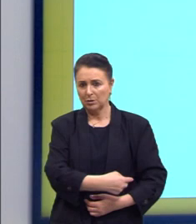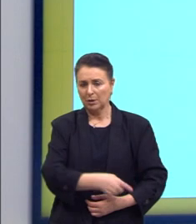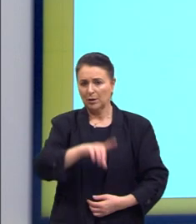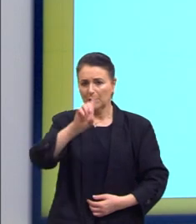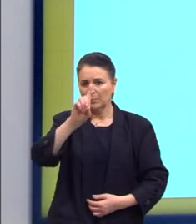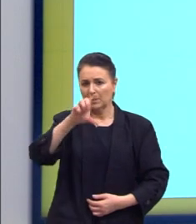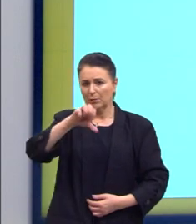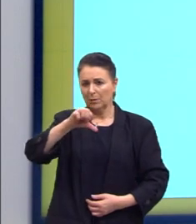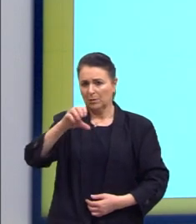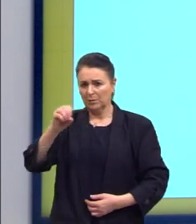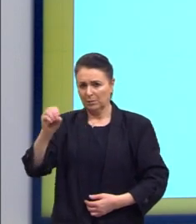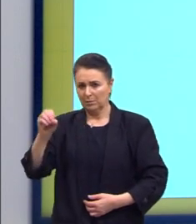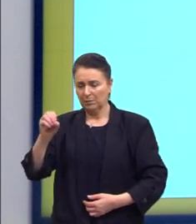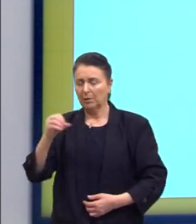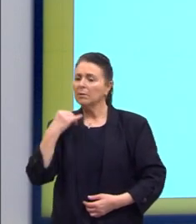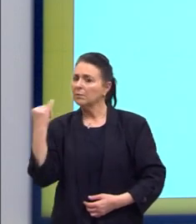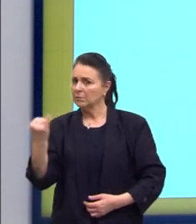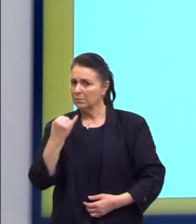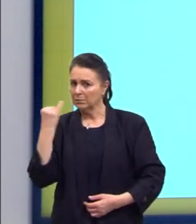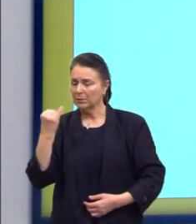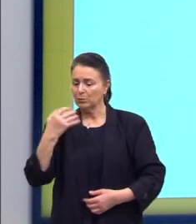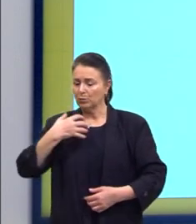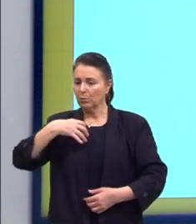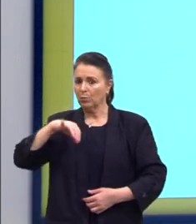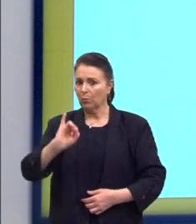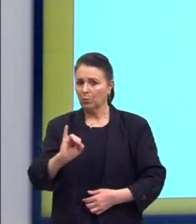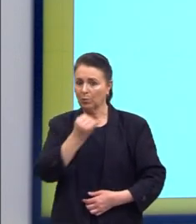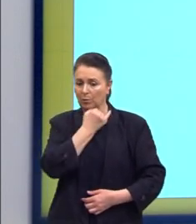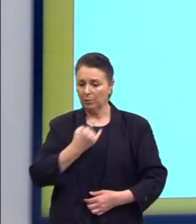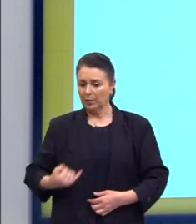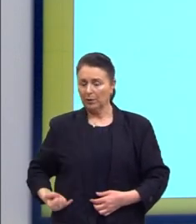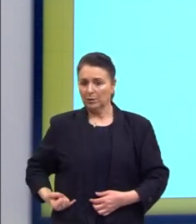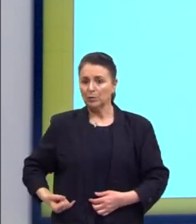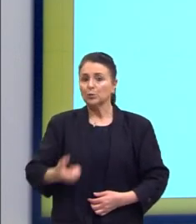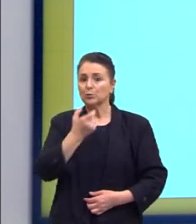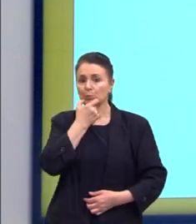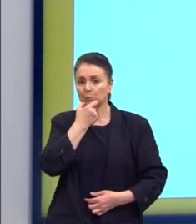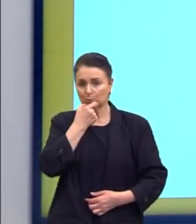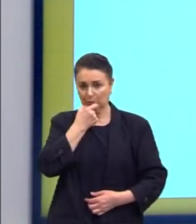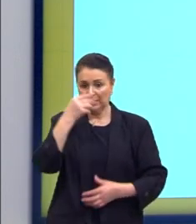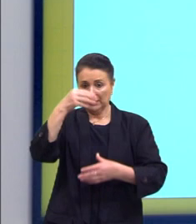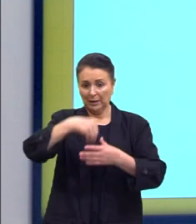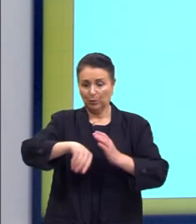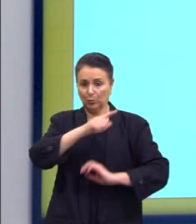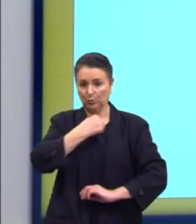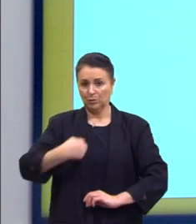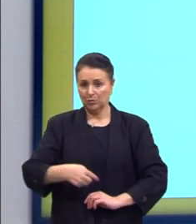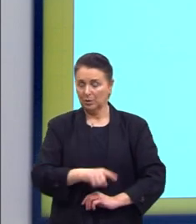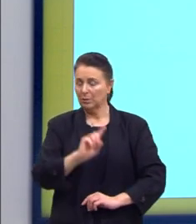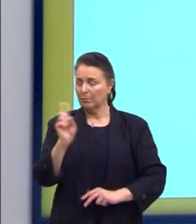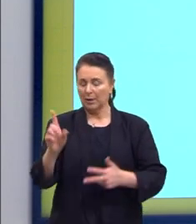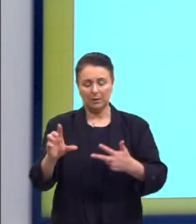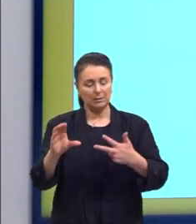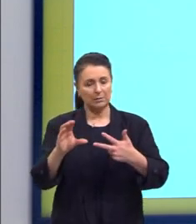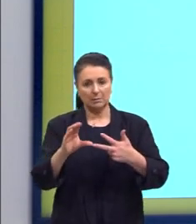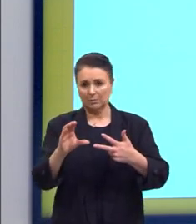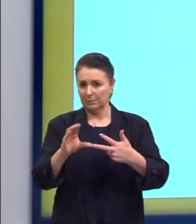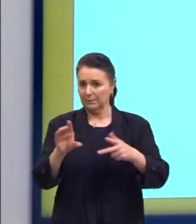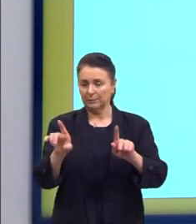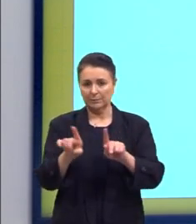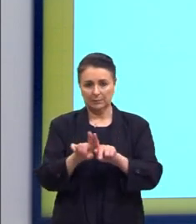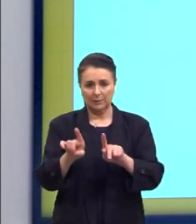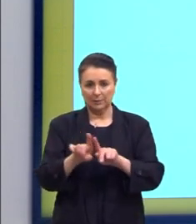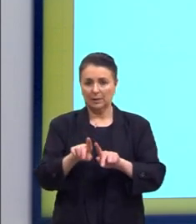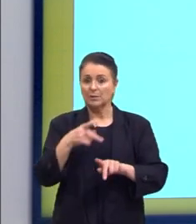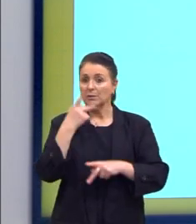foi uma rebelião bem importante contra o imperialismo britânico na China, mas não é essa a opção, pessoal, que a gente está falando